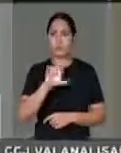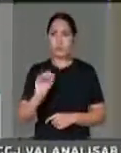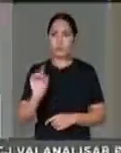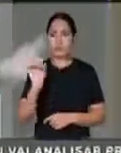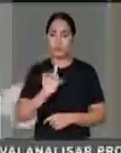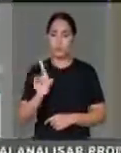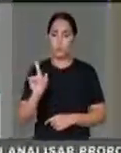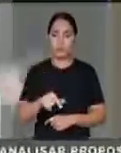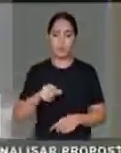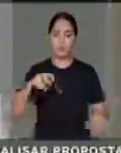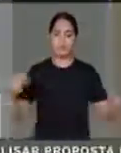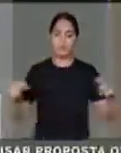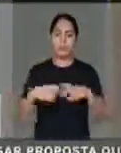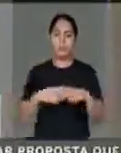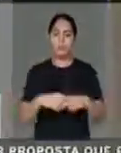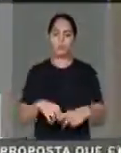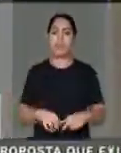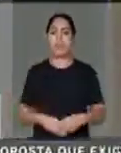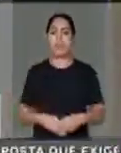é fruto de política pública.